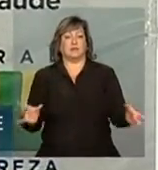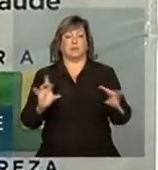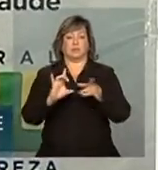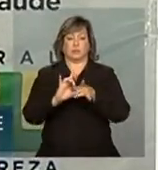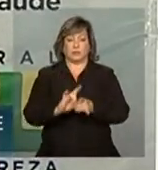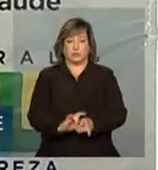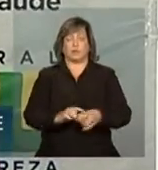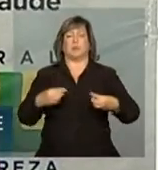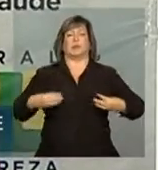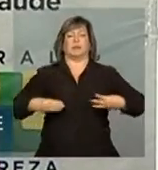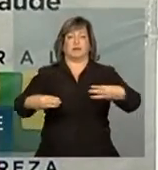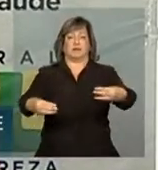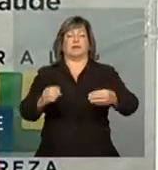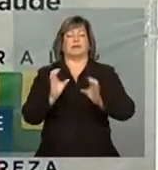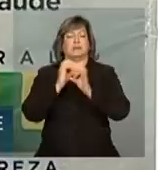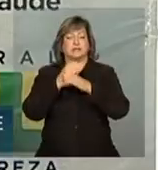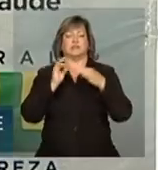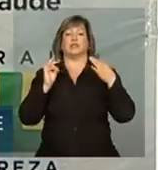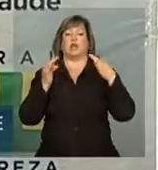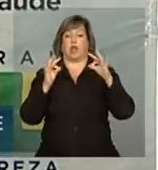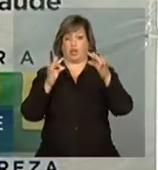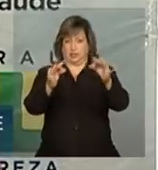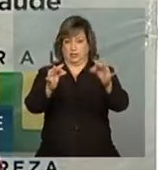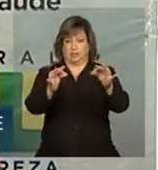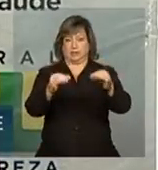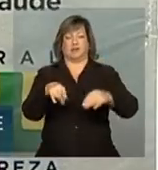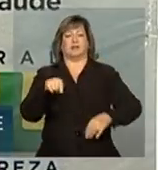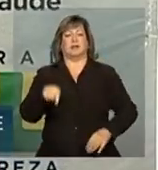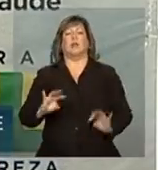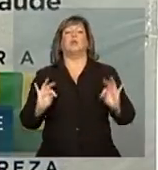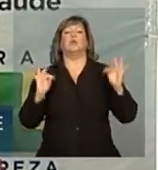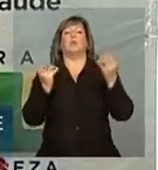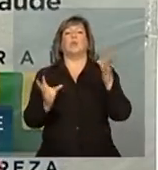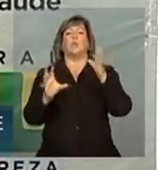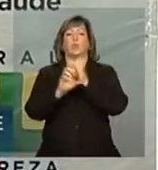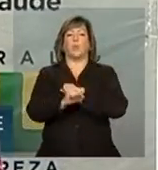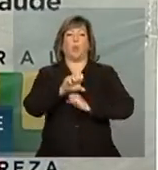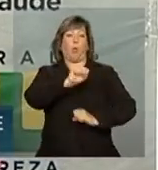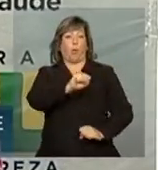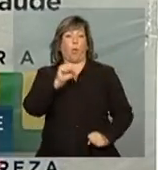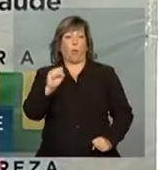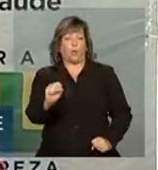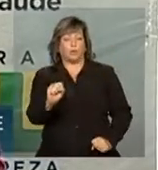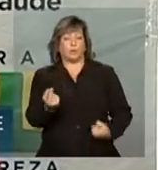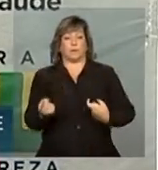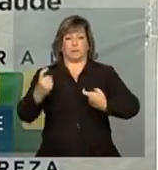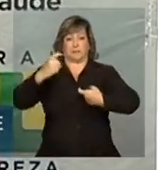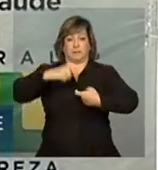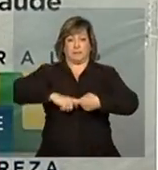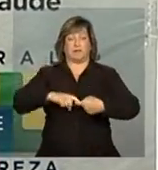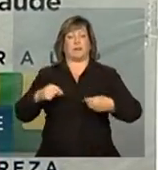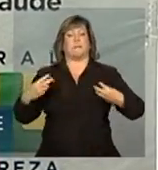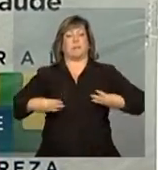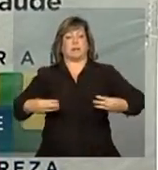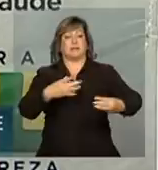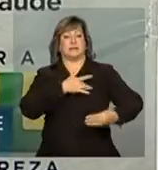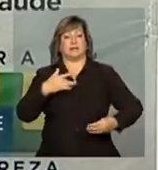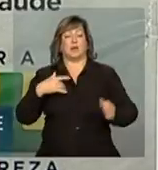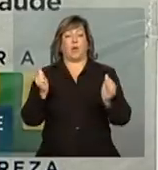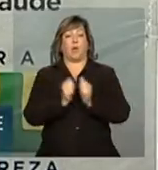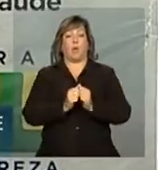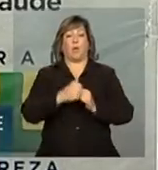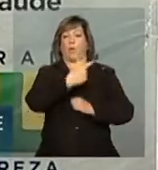ligada ao Ministério da Ciência e Tecnologia. Ao todo, são 88 parcerias do Ministério da Saúde com